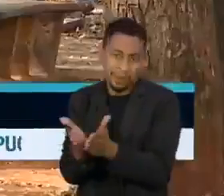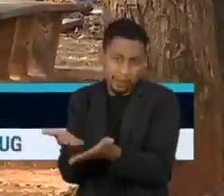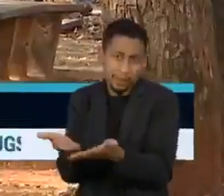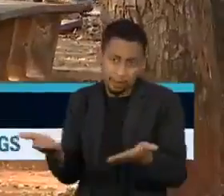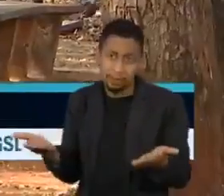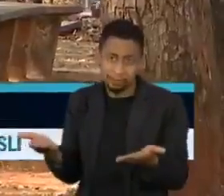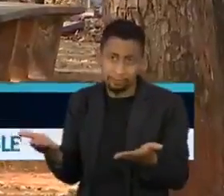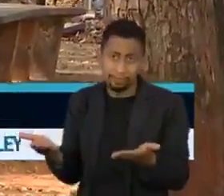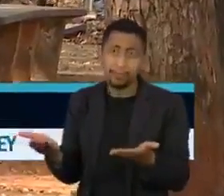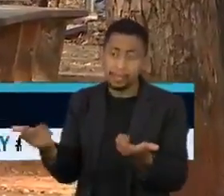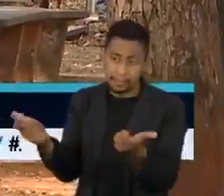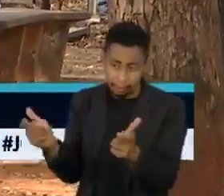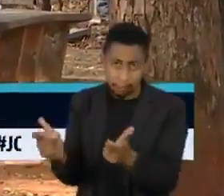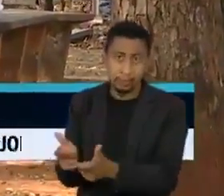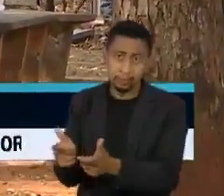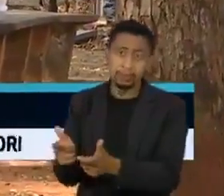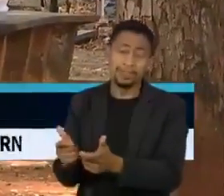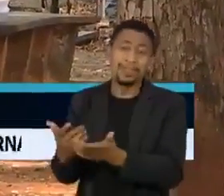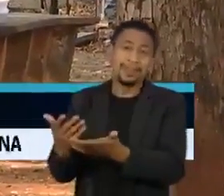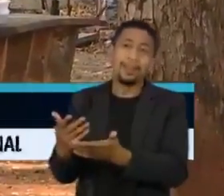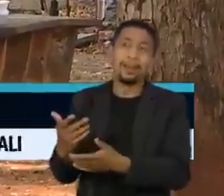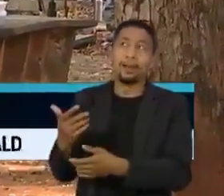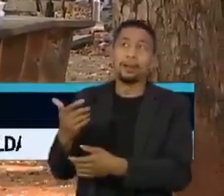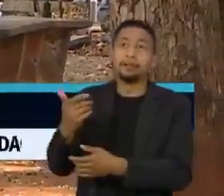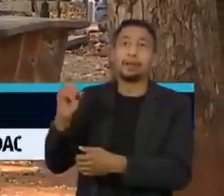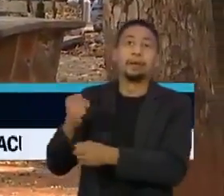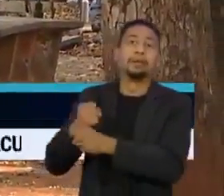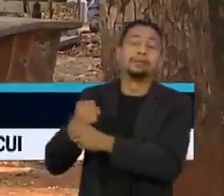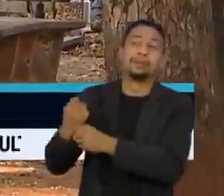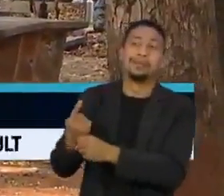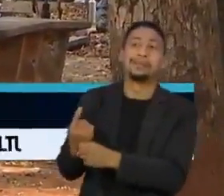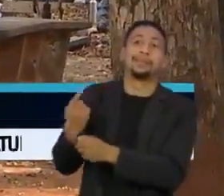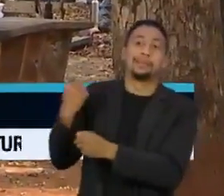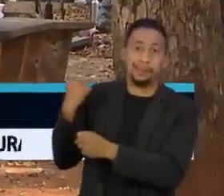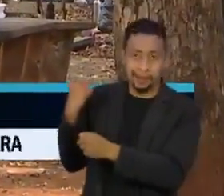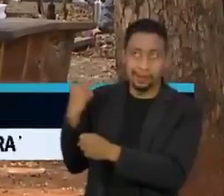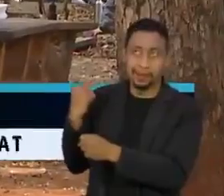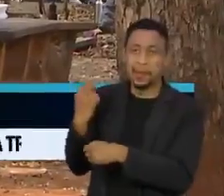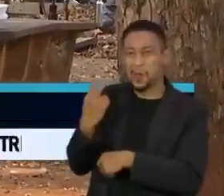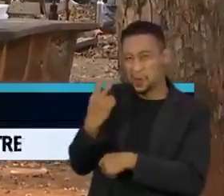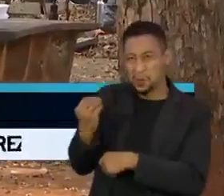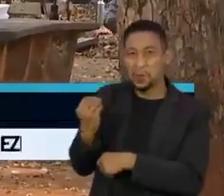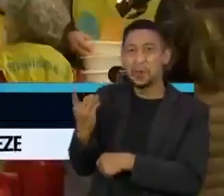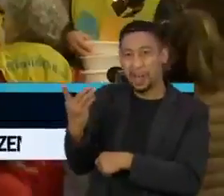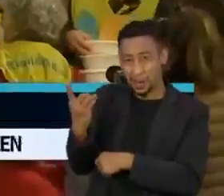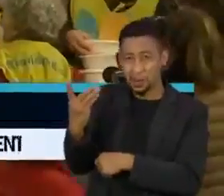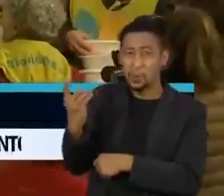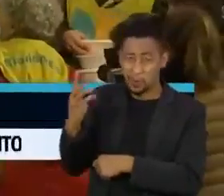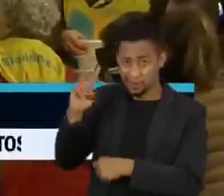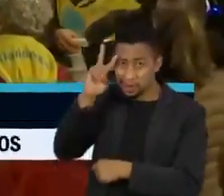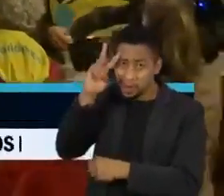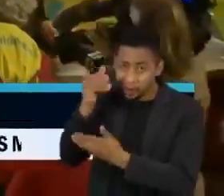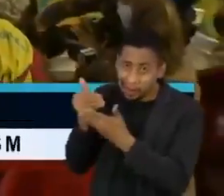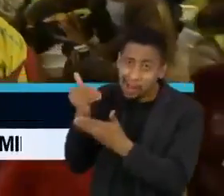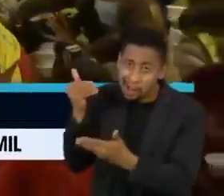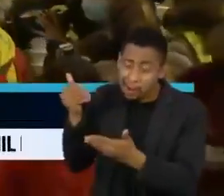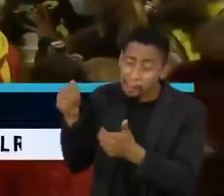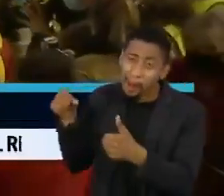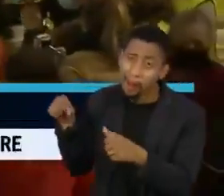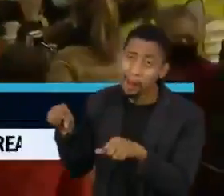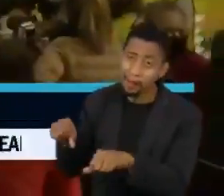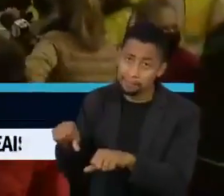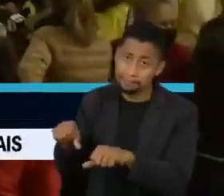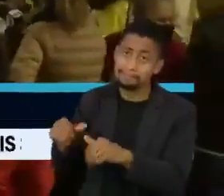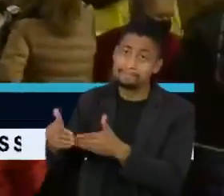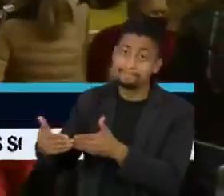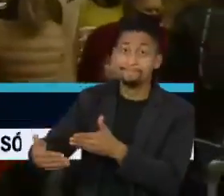tivesse há uma década atrás, ou em 2014 em particular. O resultado de tudo isso